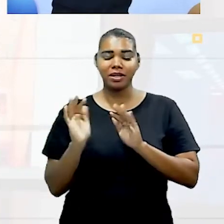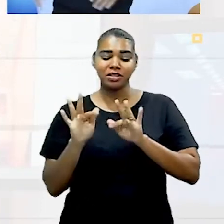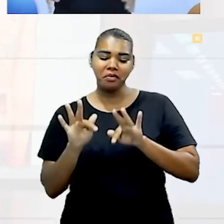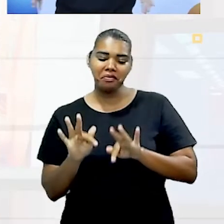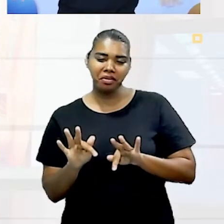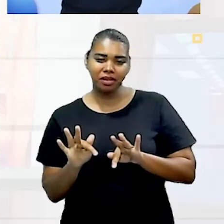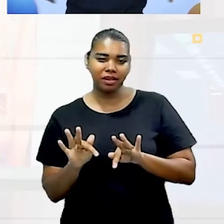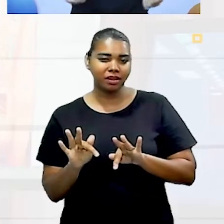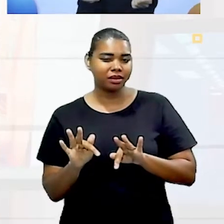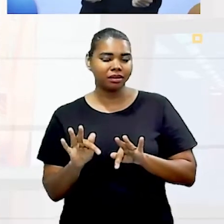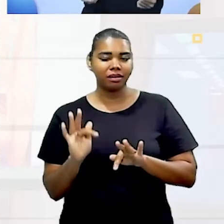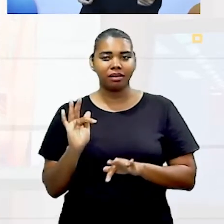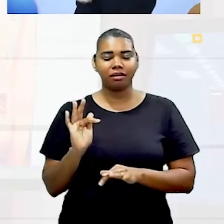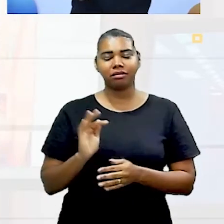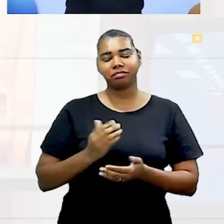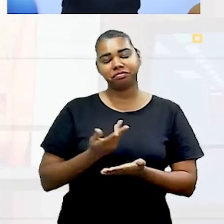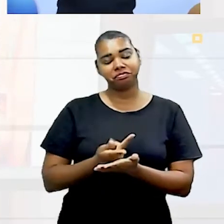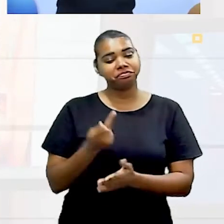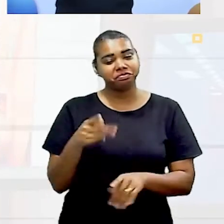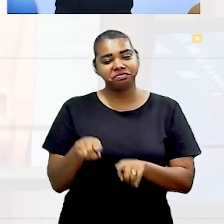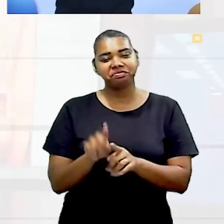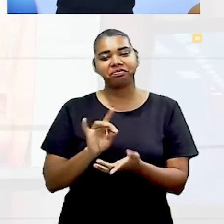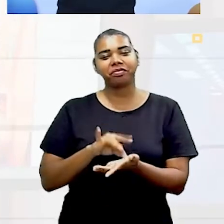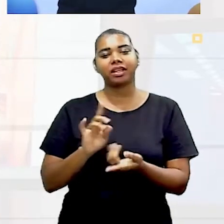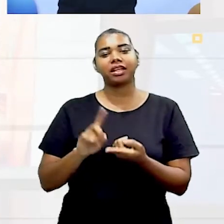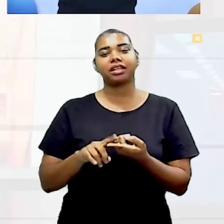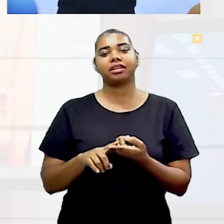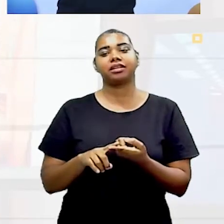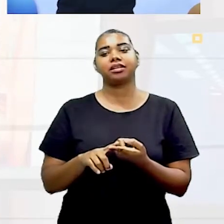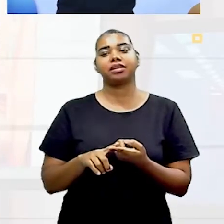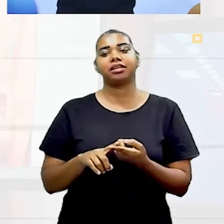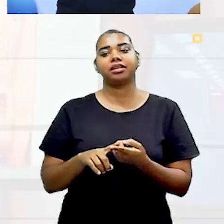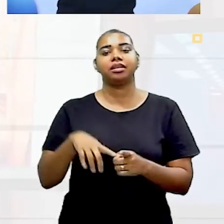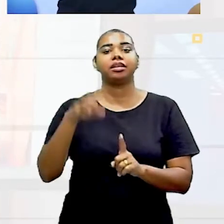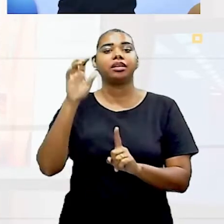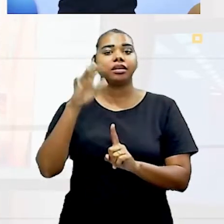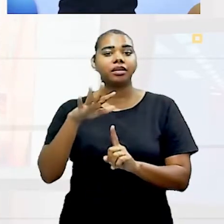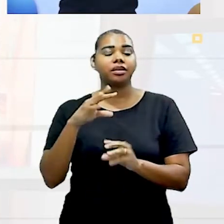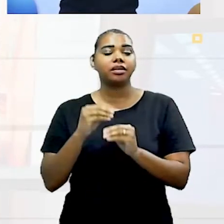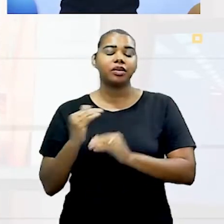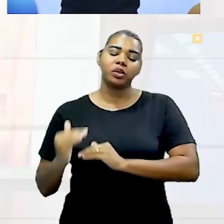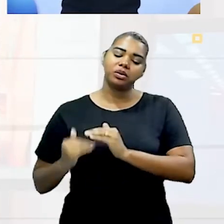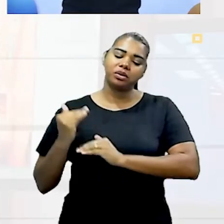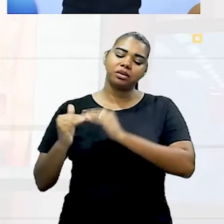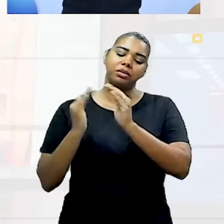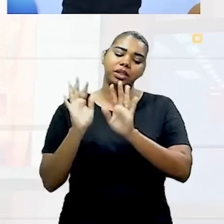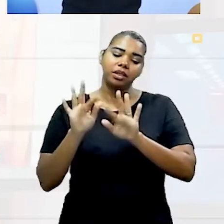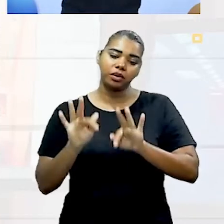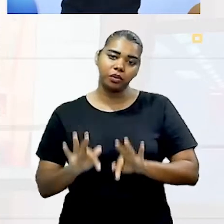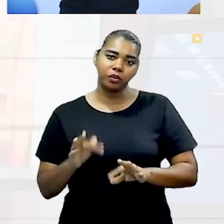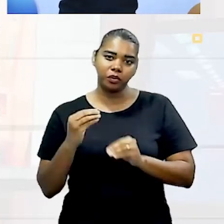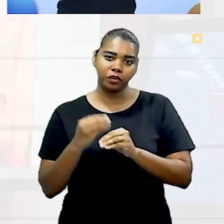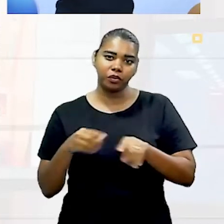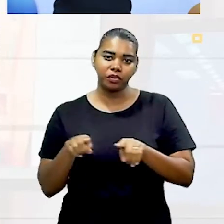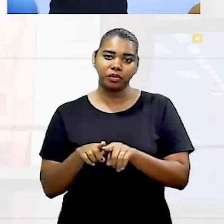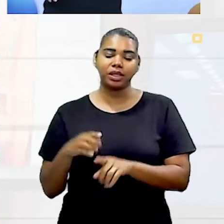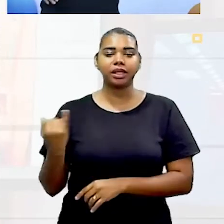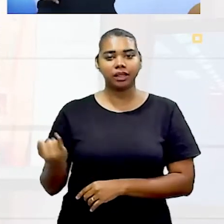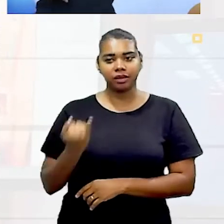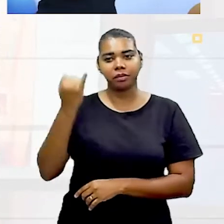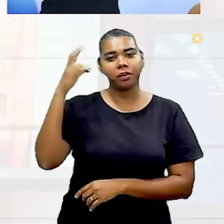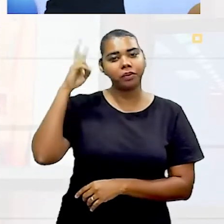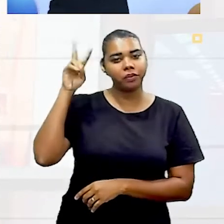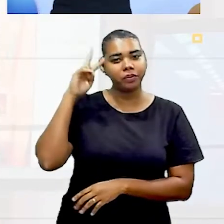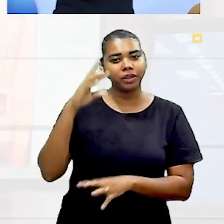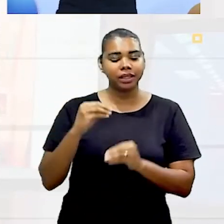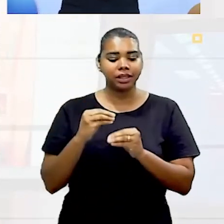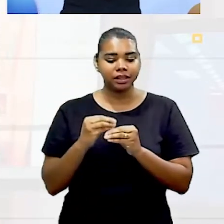um epílogo, provavelmente, que o personagem vai ter o seu desenvolvimento final. Importante lembrar que,